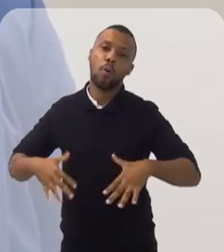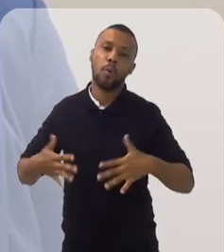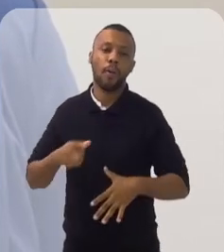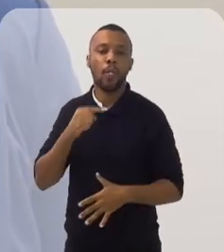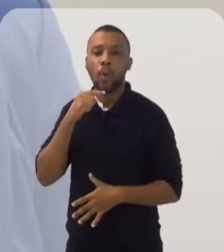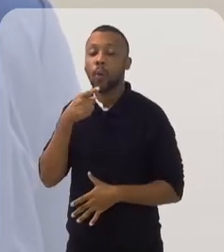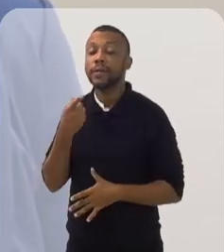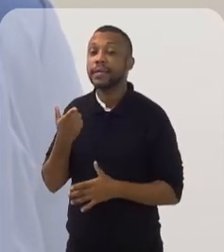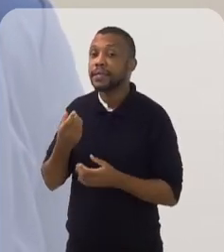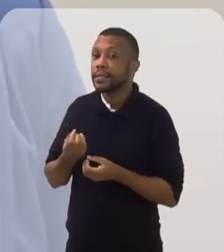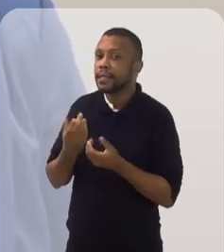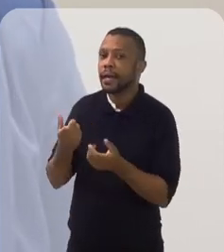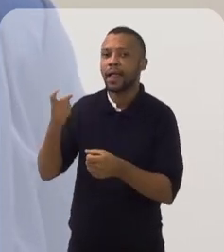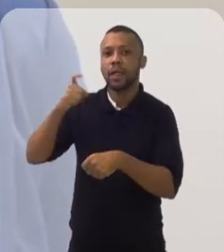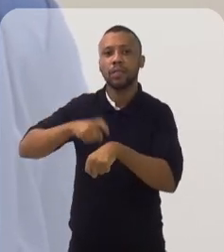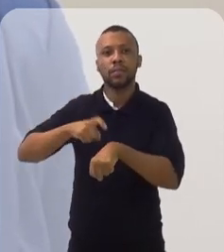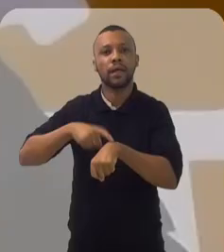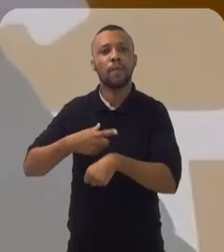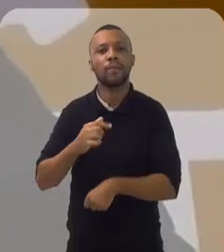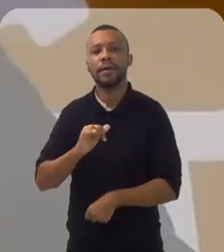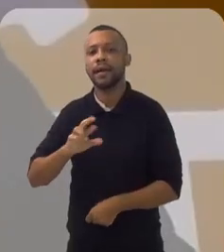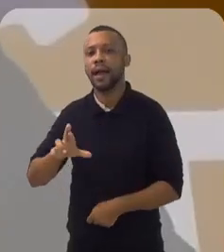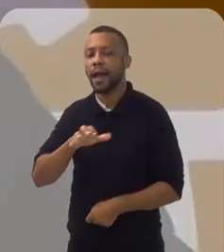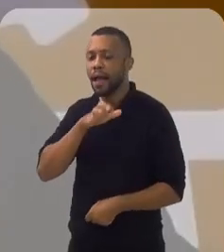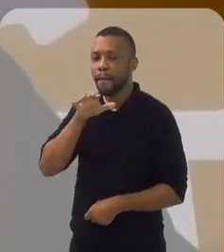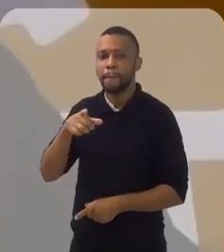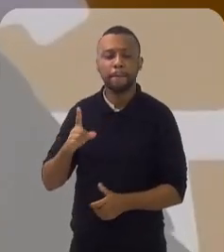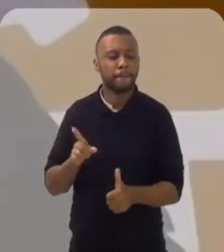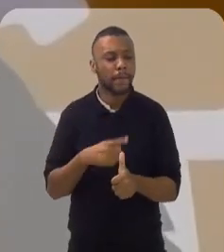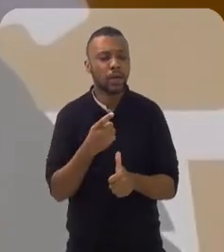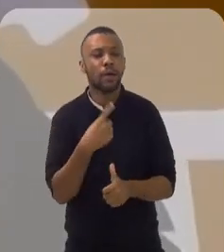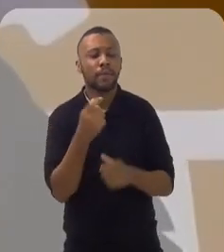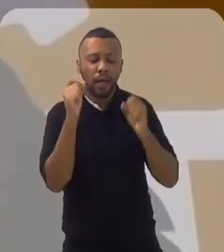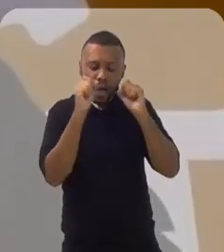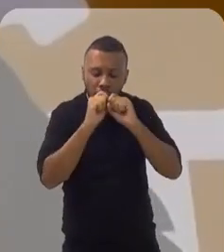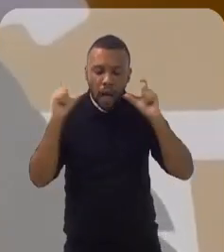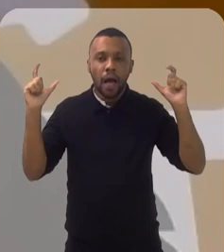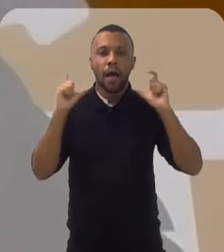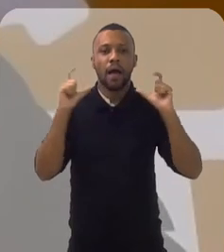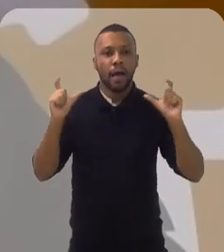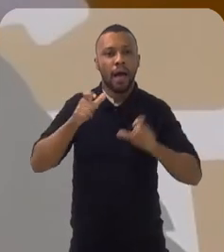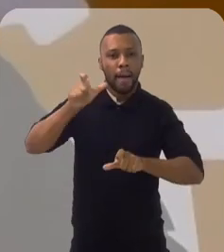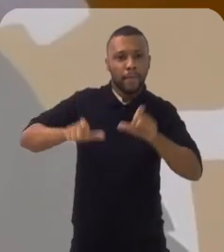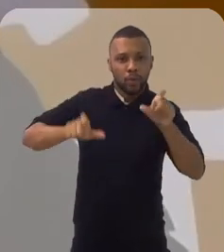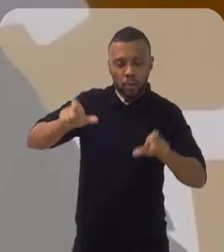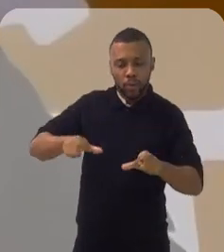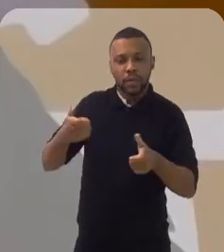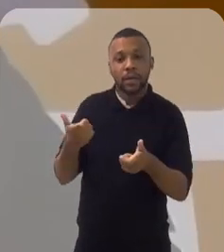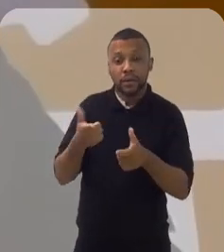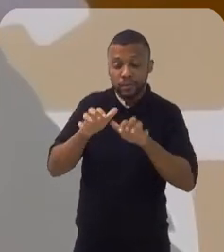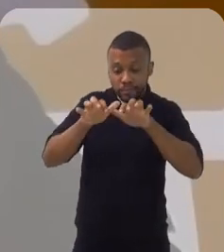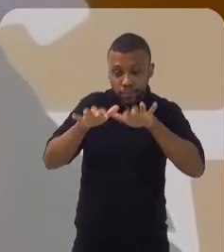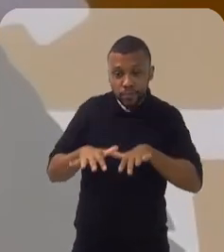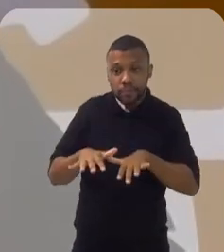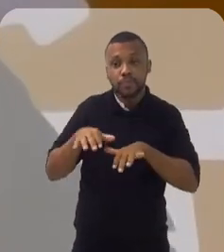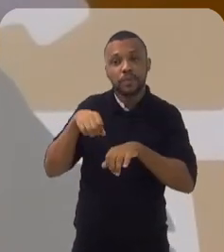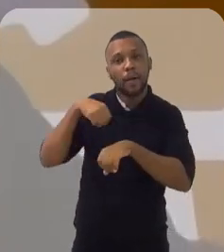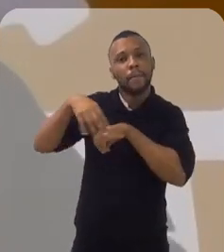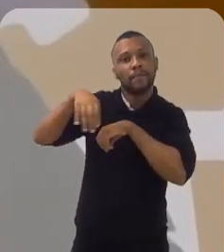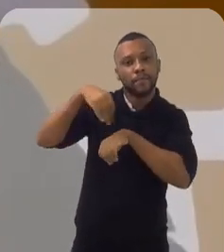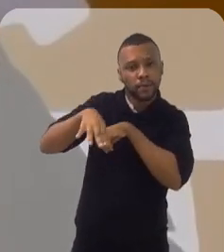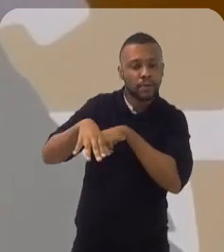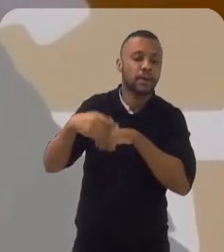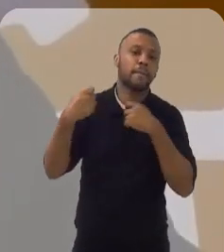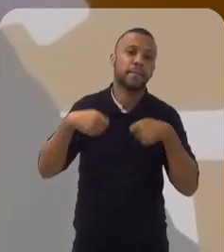tempo essa declaração do imposto de renda? Primeiro, a gente precisa alertar as pessoas que a declaração do imposto de renda é a entrega de uma informação